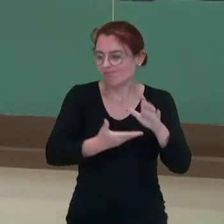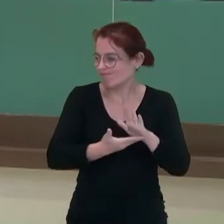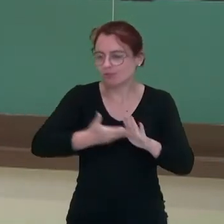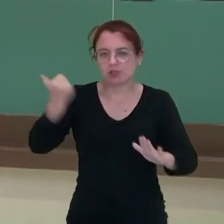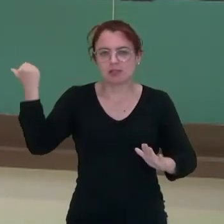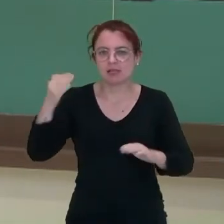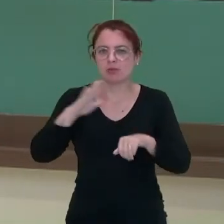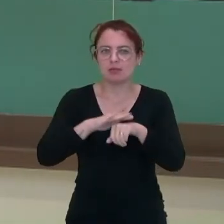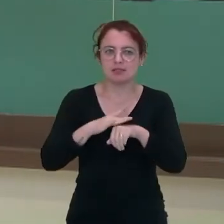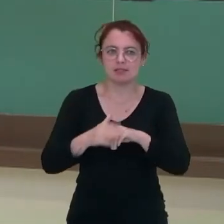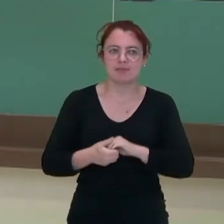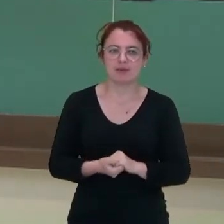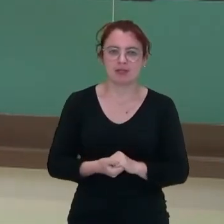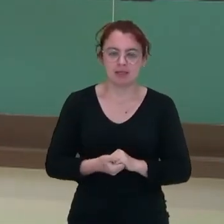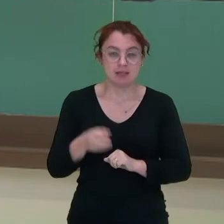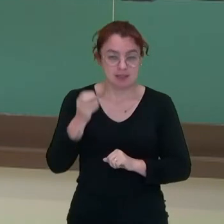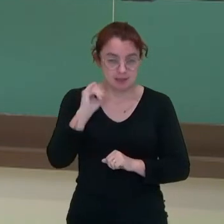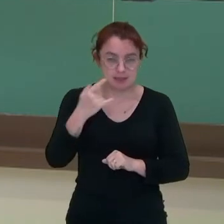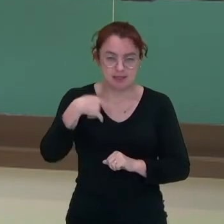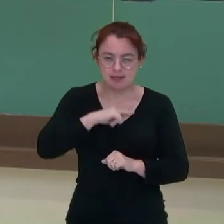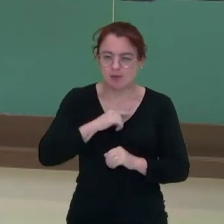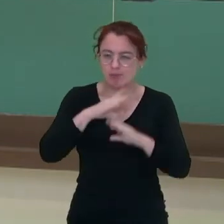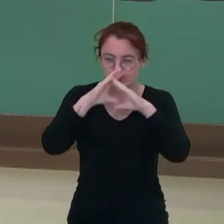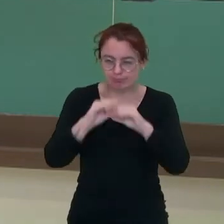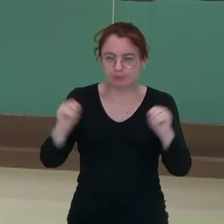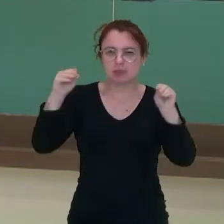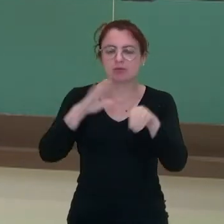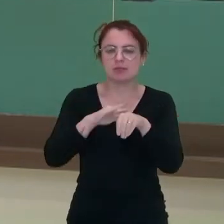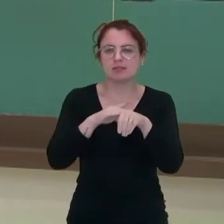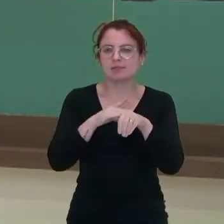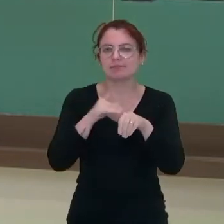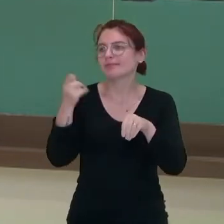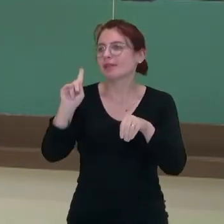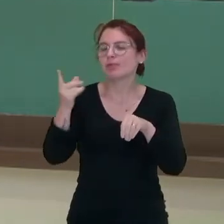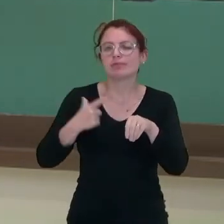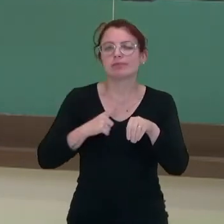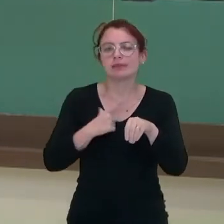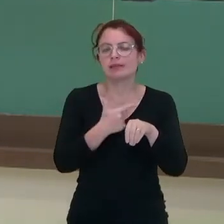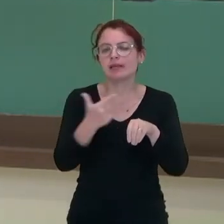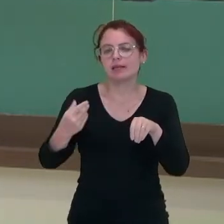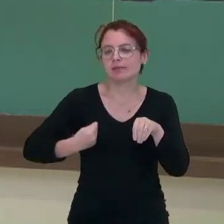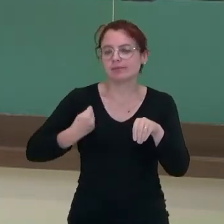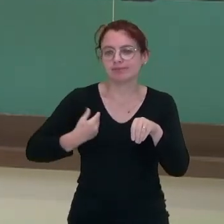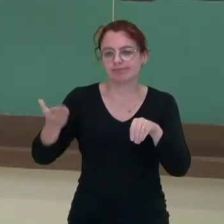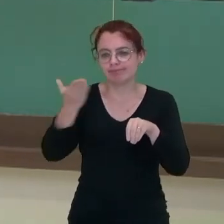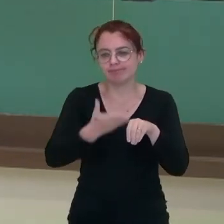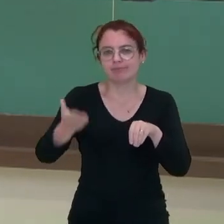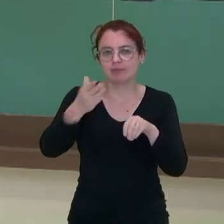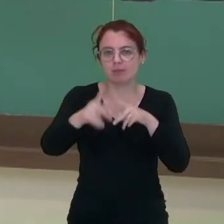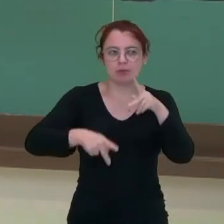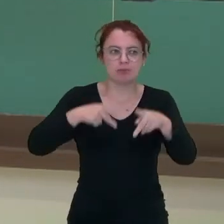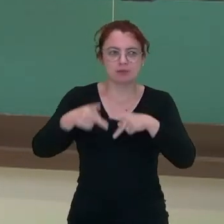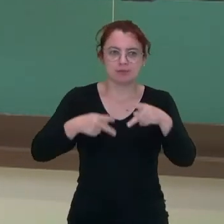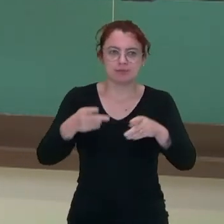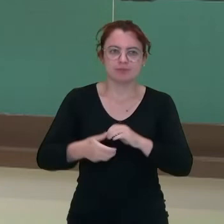Ou seja, se eu erradiquei uma doença, ela não está mais acontecendo naquela população.